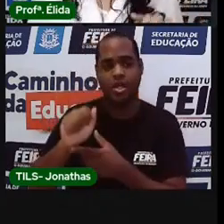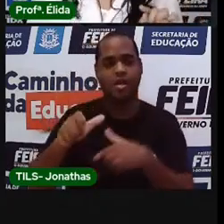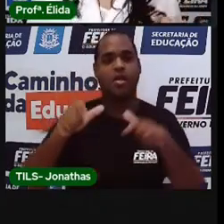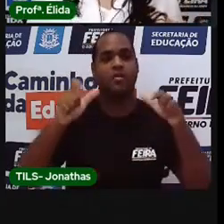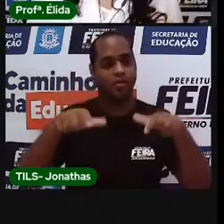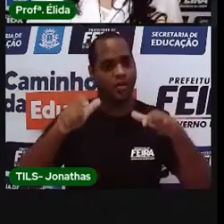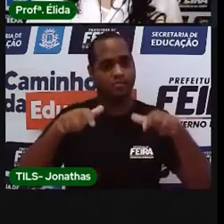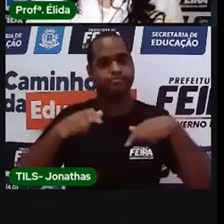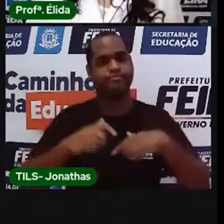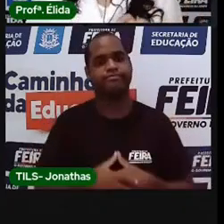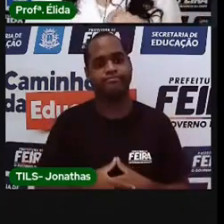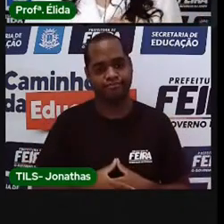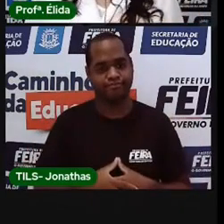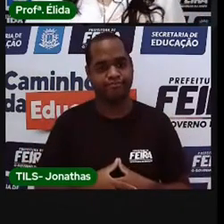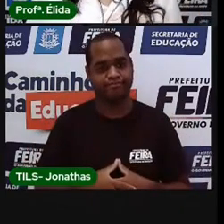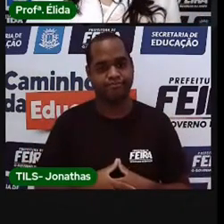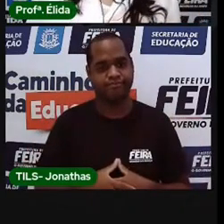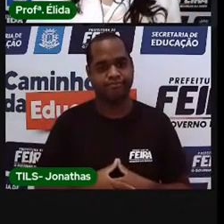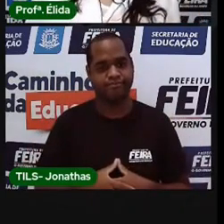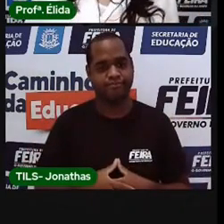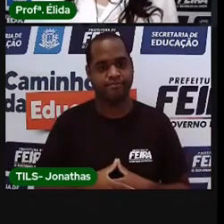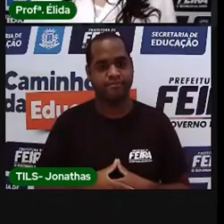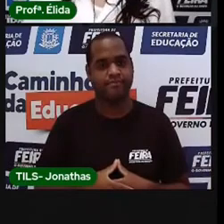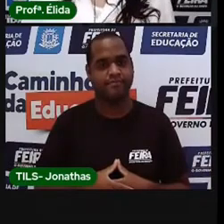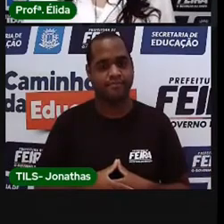o local. Aí, olha só.